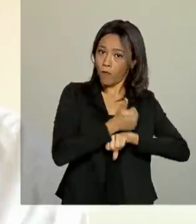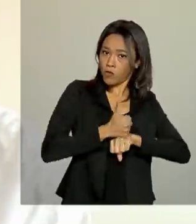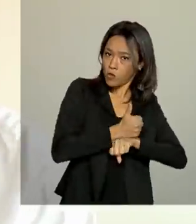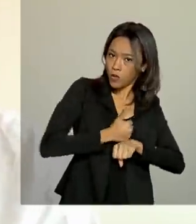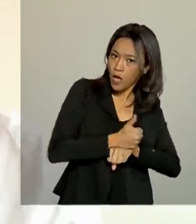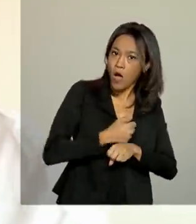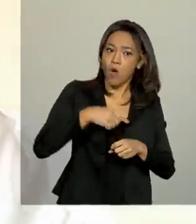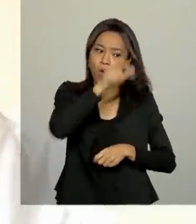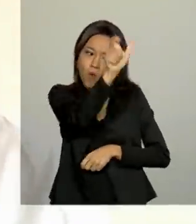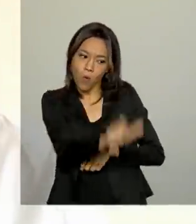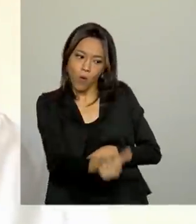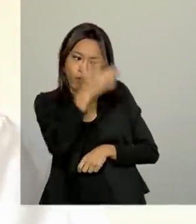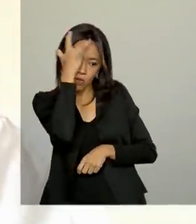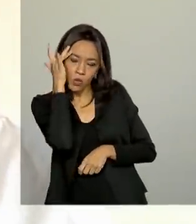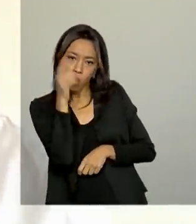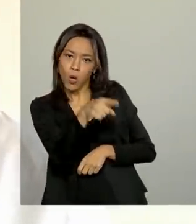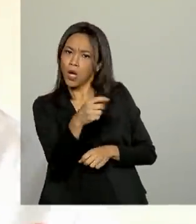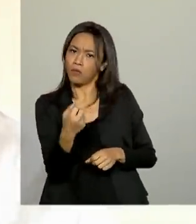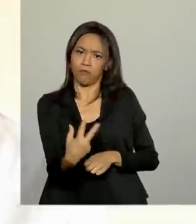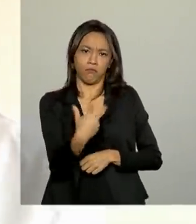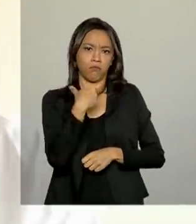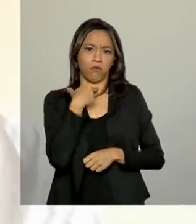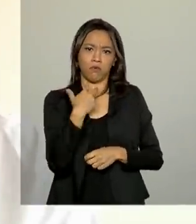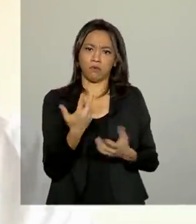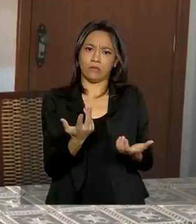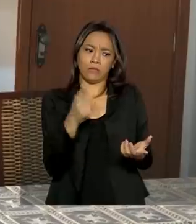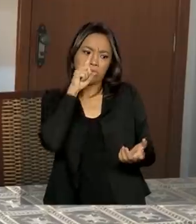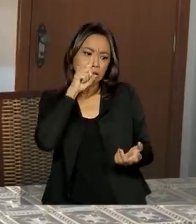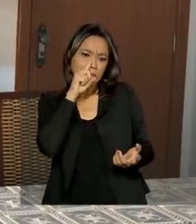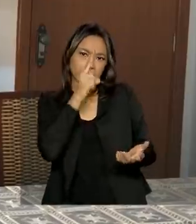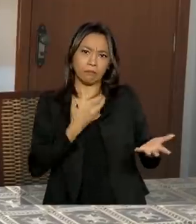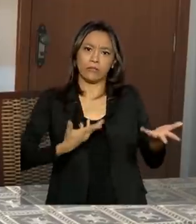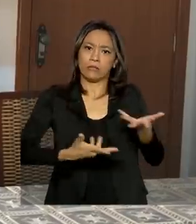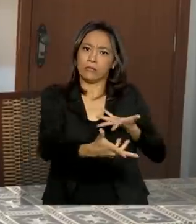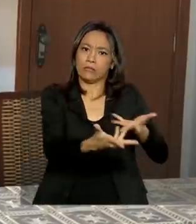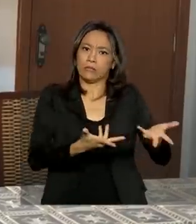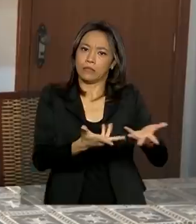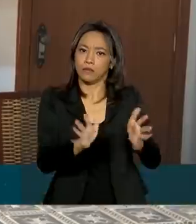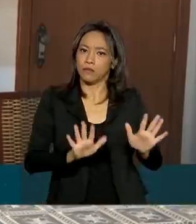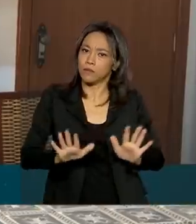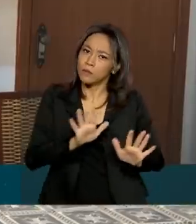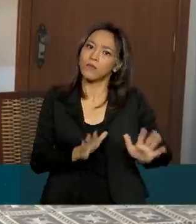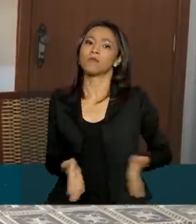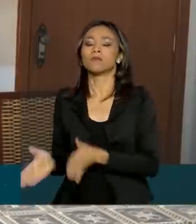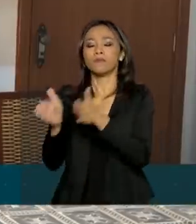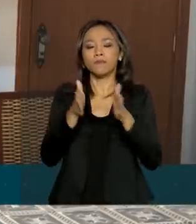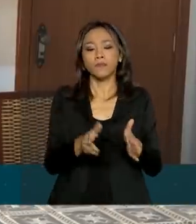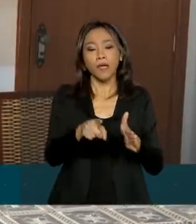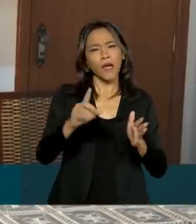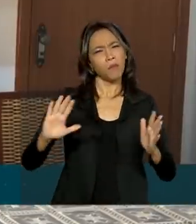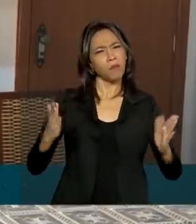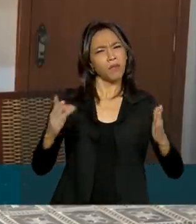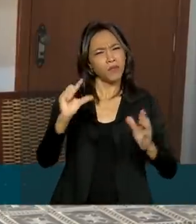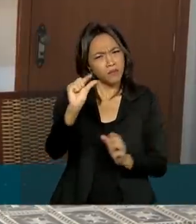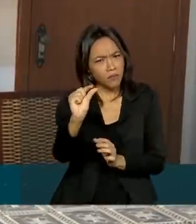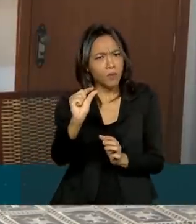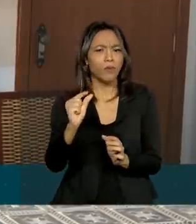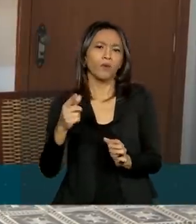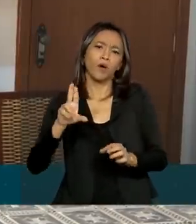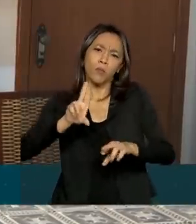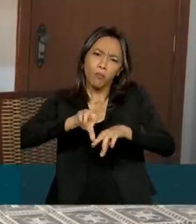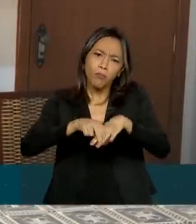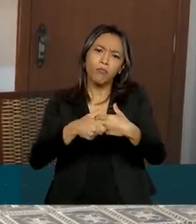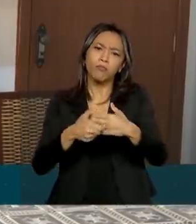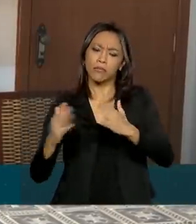tampouco o cidadão podem ser expostos a risco. A medida é temporária e vale apenas durante a situação de emergência